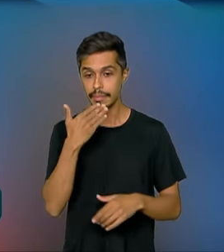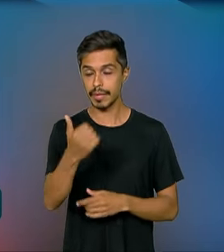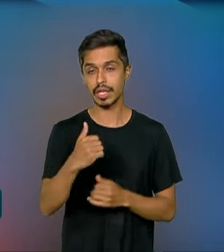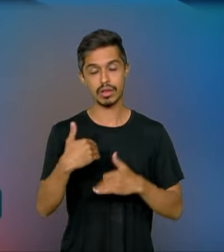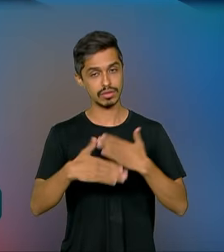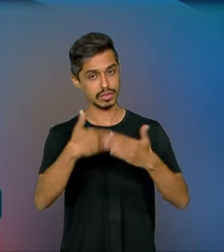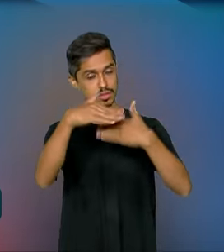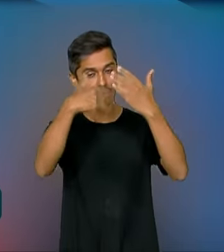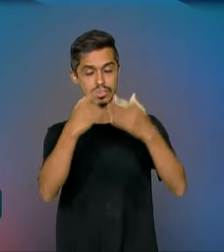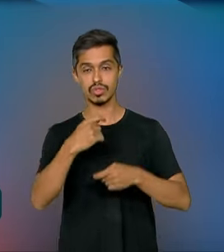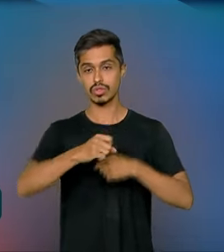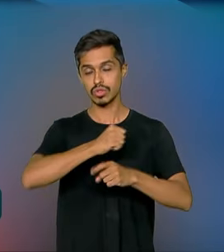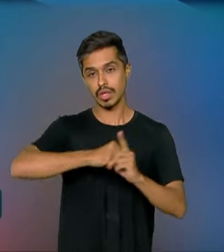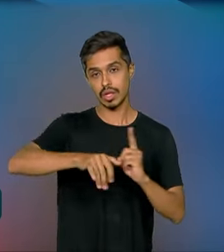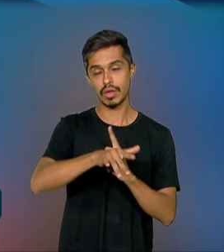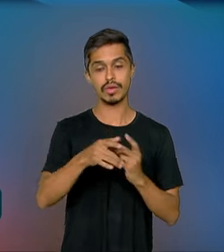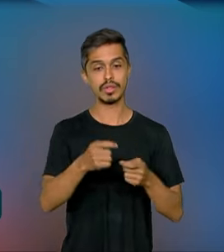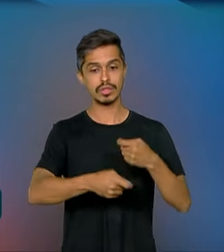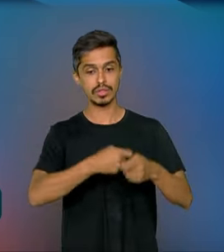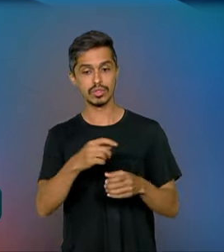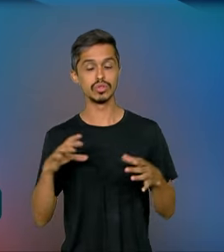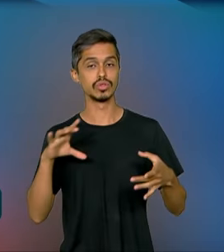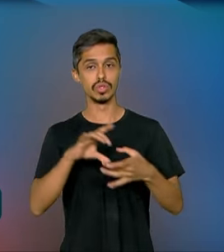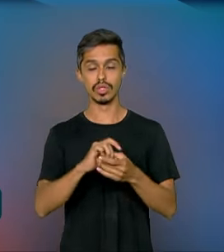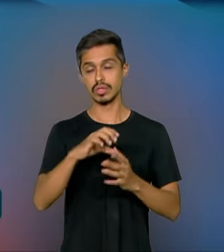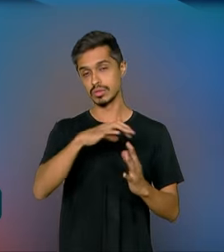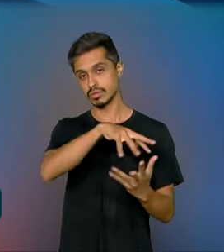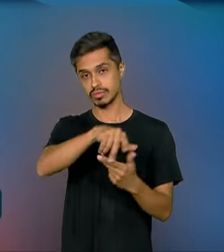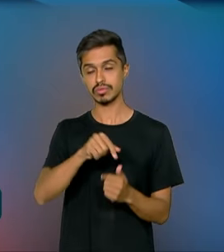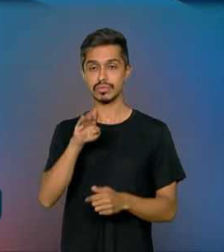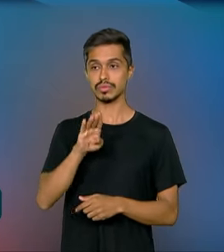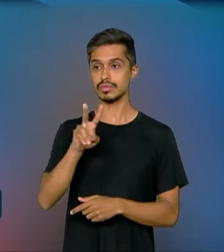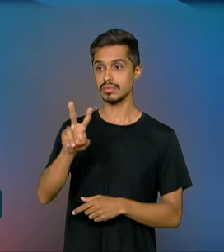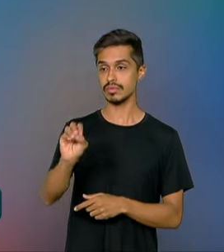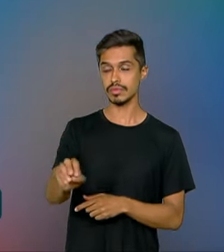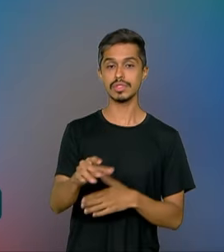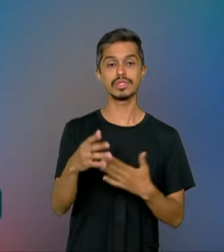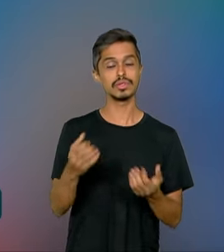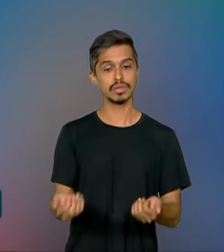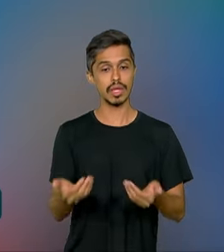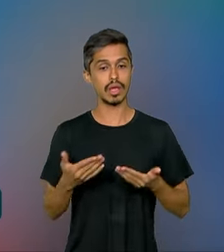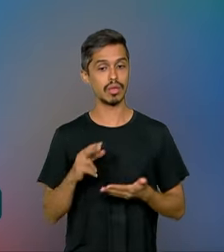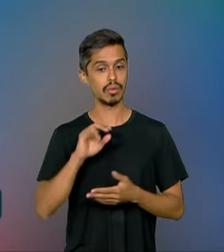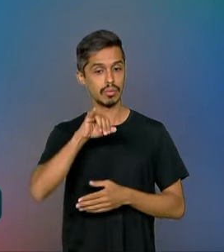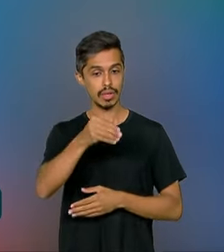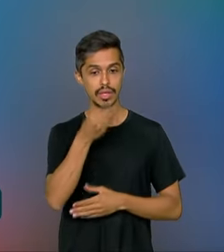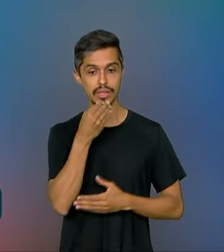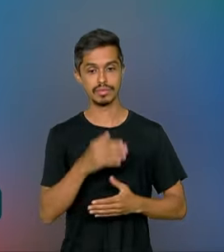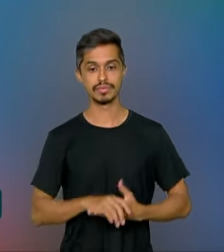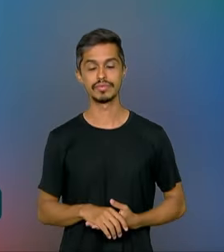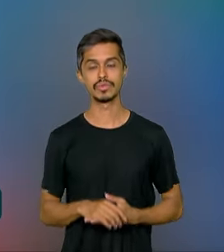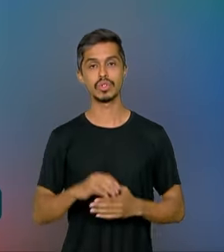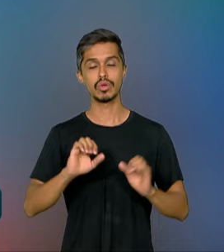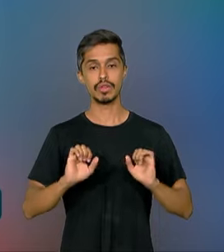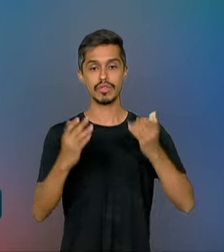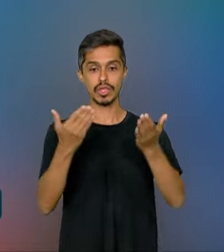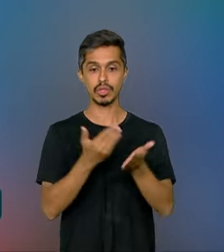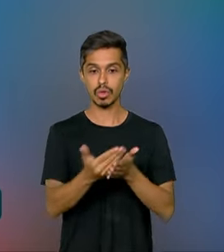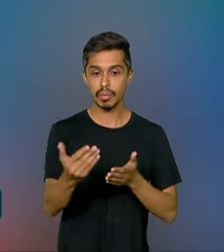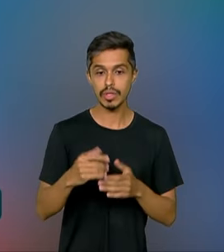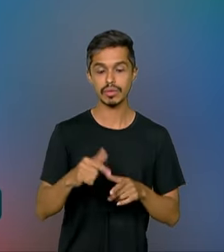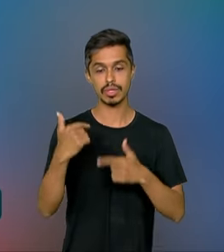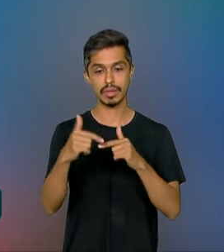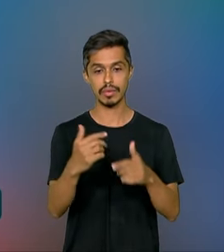social e econômico, e isso tudo linkado com o mundo. E aqui o B20 está nos dando essa oportunidade. No evento que abriu os trabalhos, o